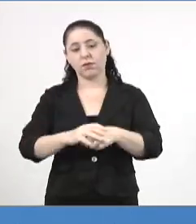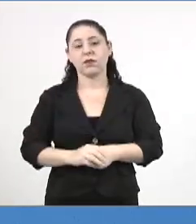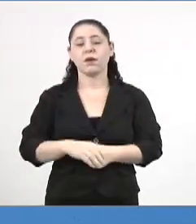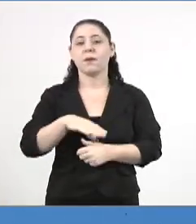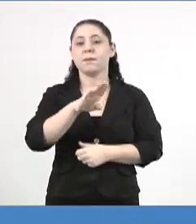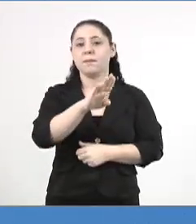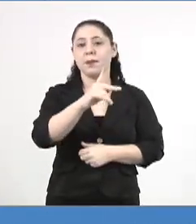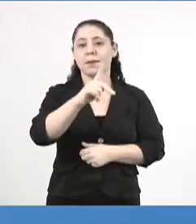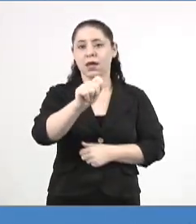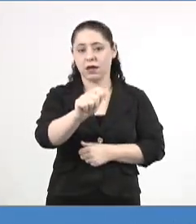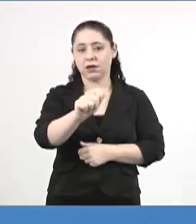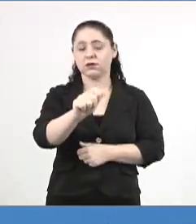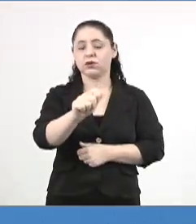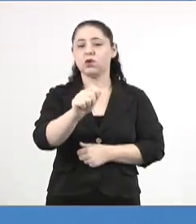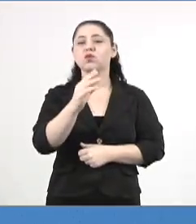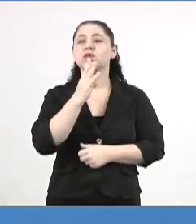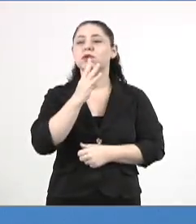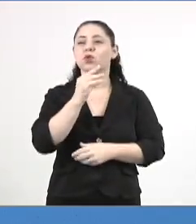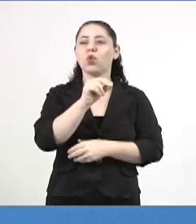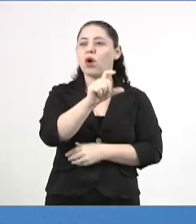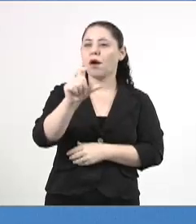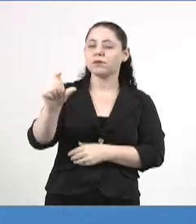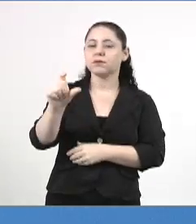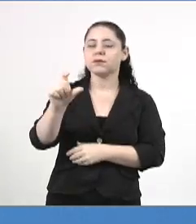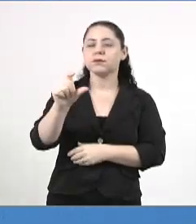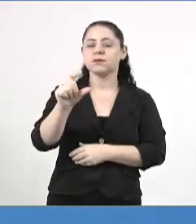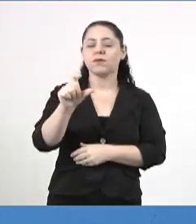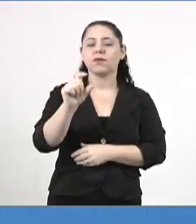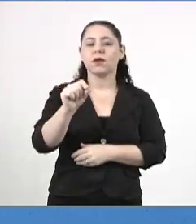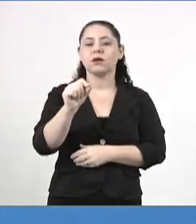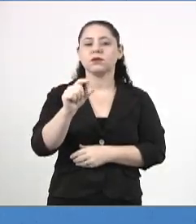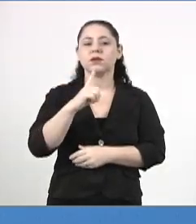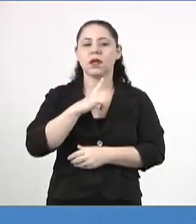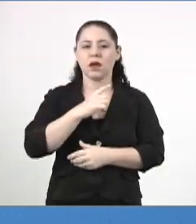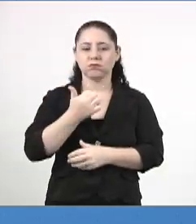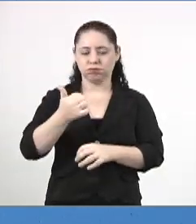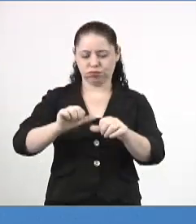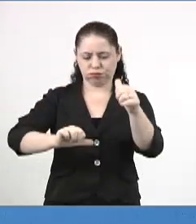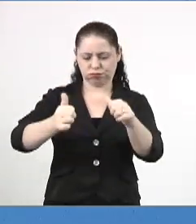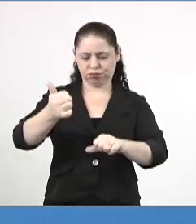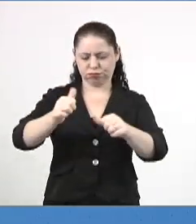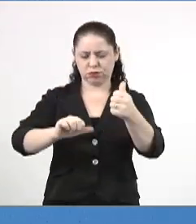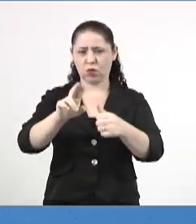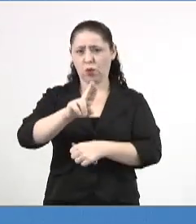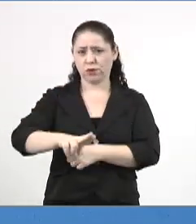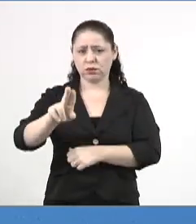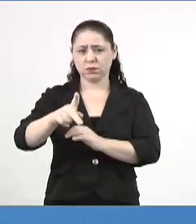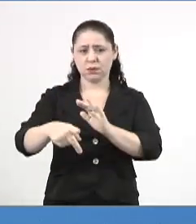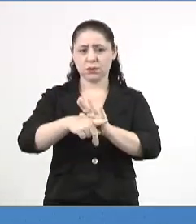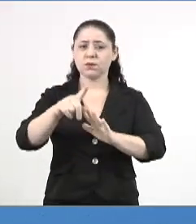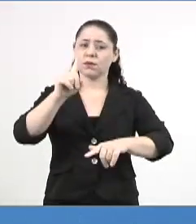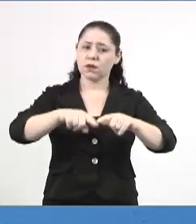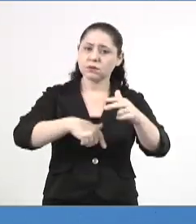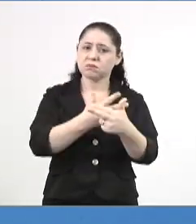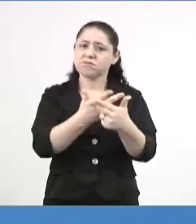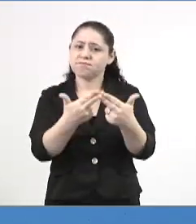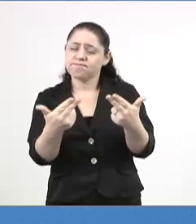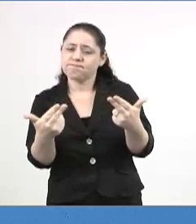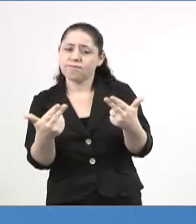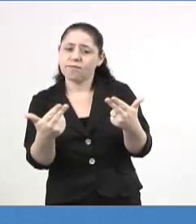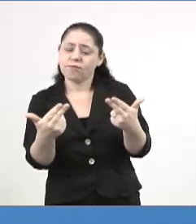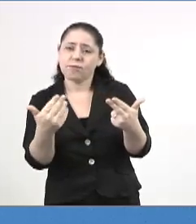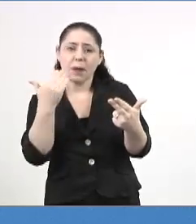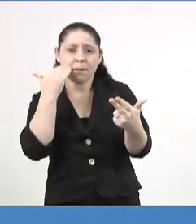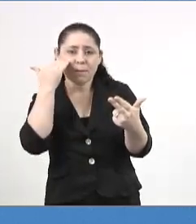BPA, também conhecido por bisfenol, é um composto químico que serve de matéria-prima para a produção de diversos tipos